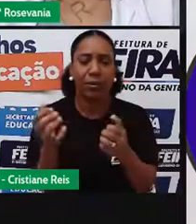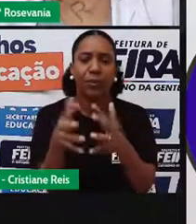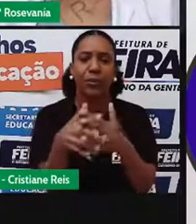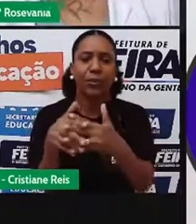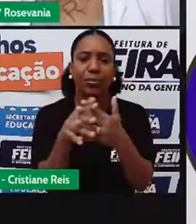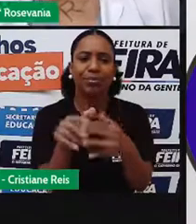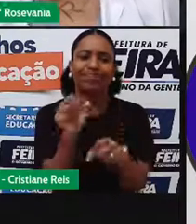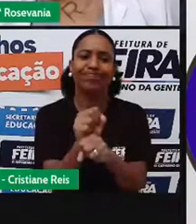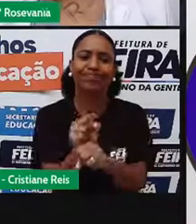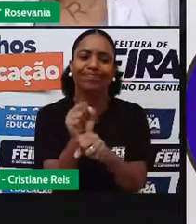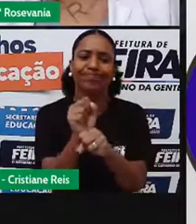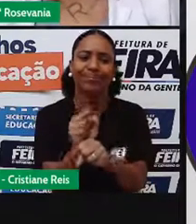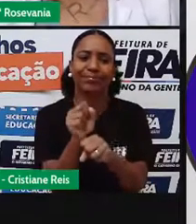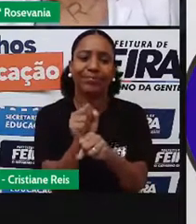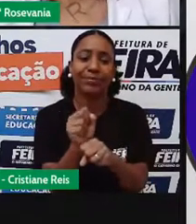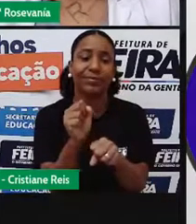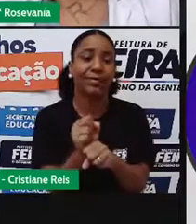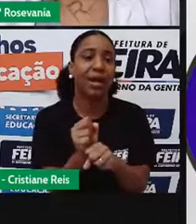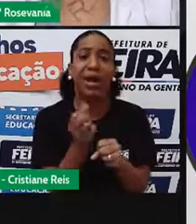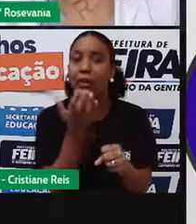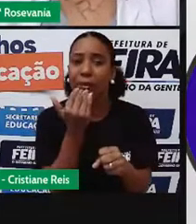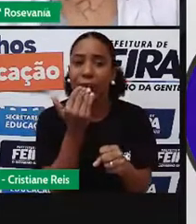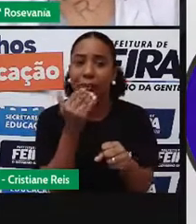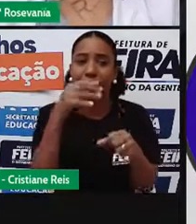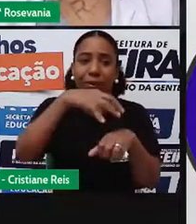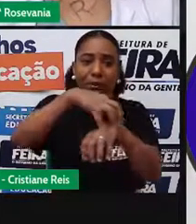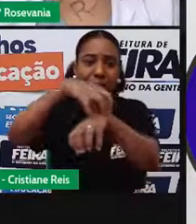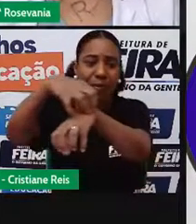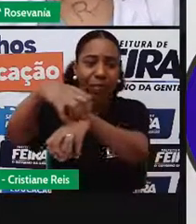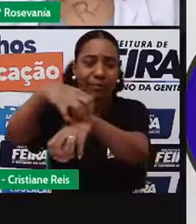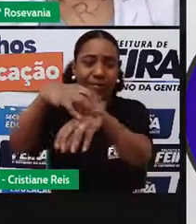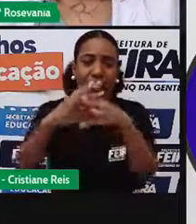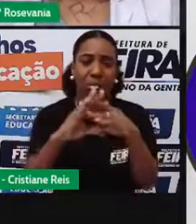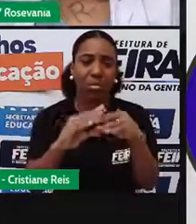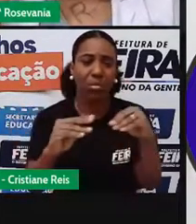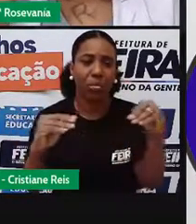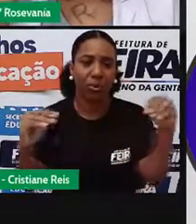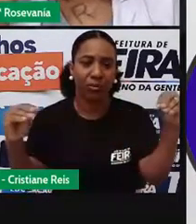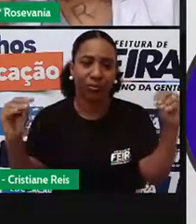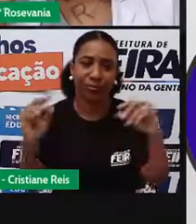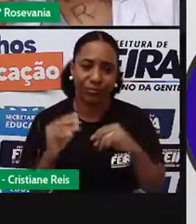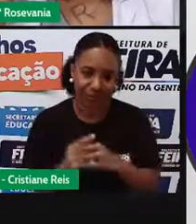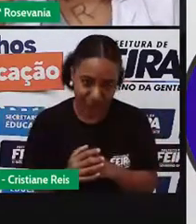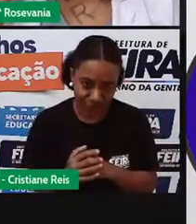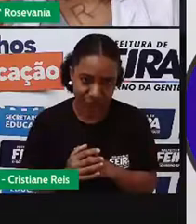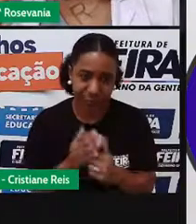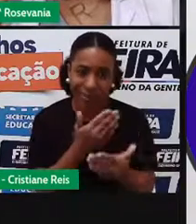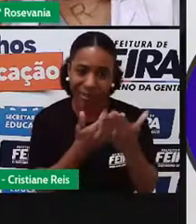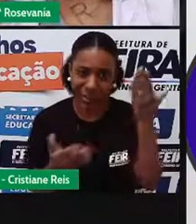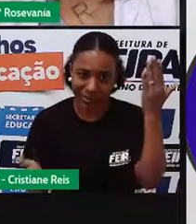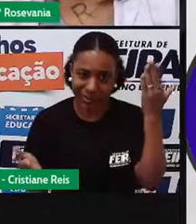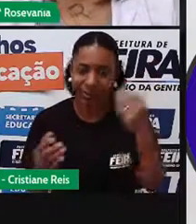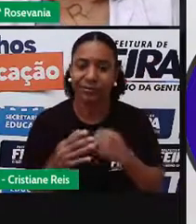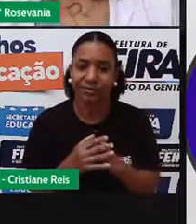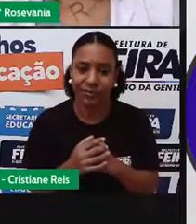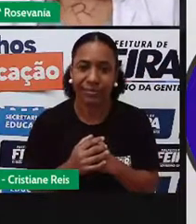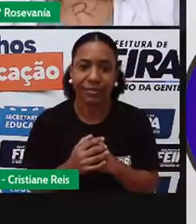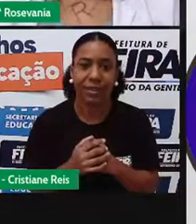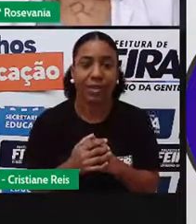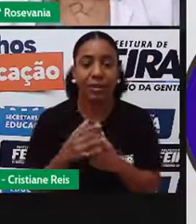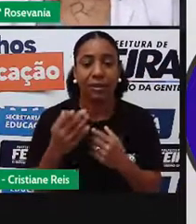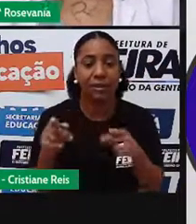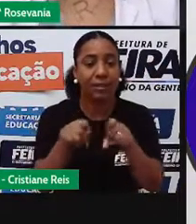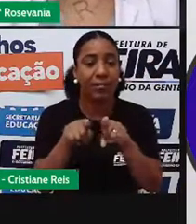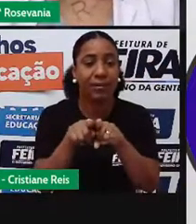poder ter uma situação melhor nessa estrada aí. Então, outro problema também ocasionado, né, por a gente utilizar os